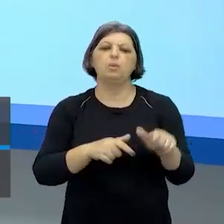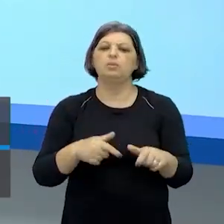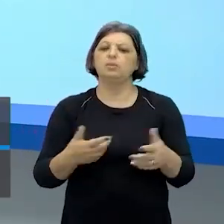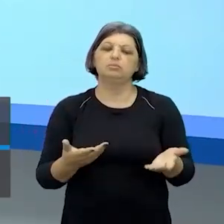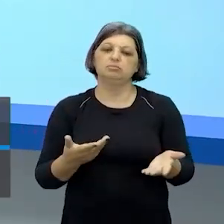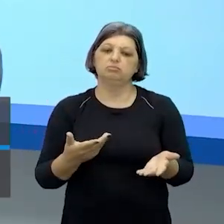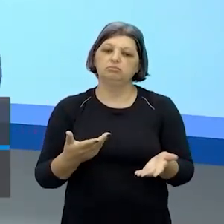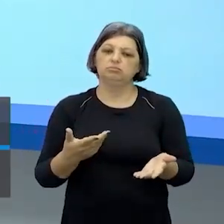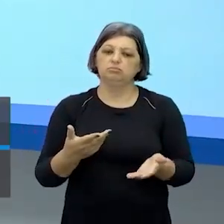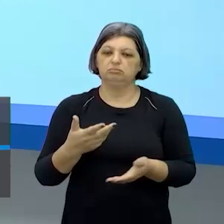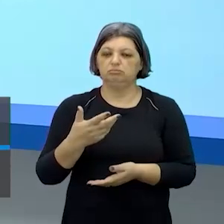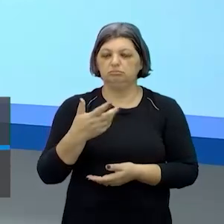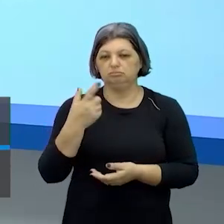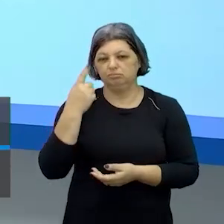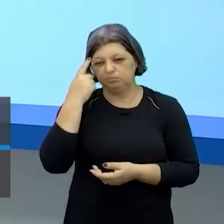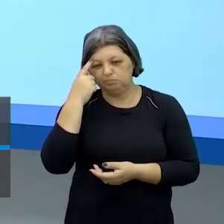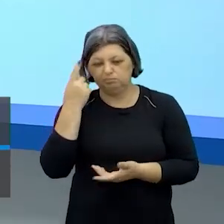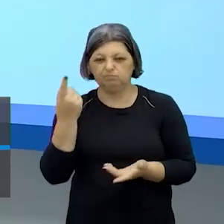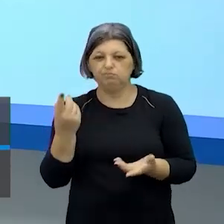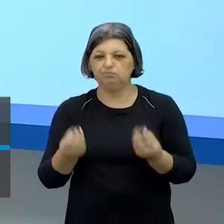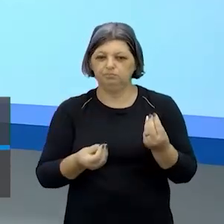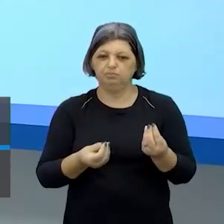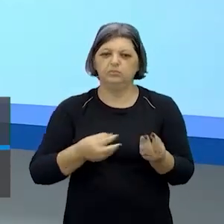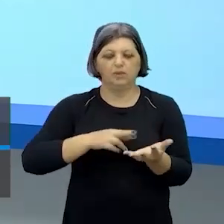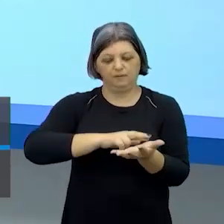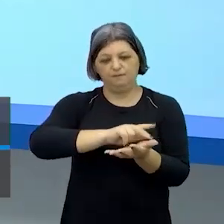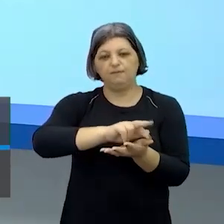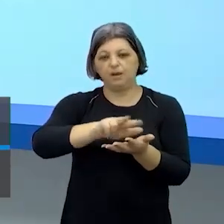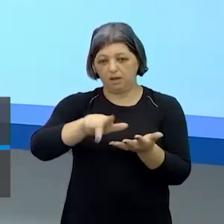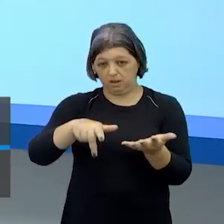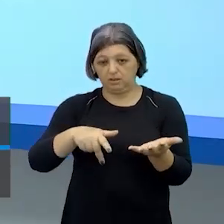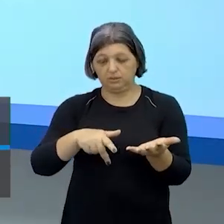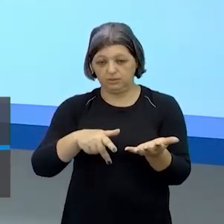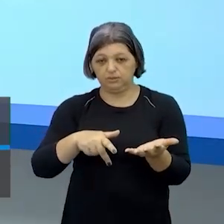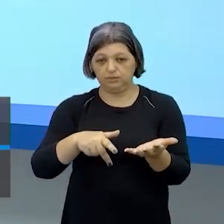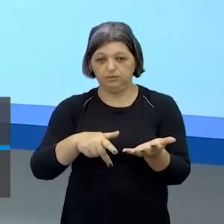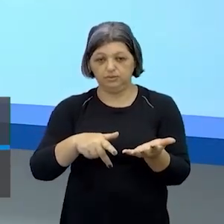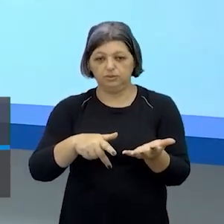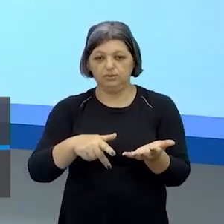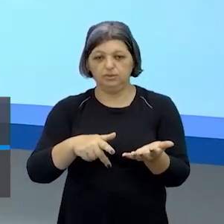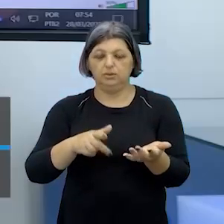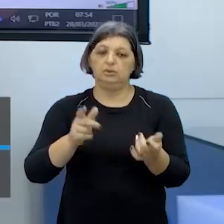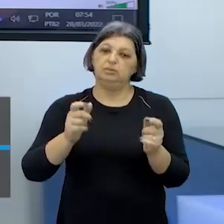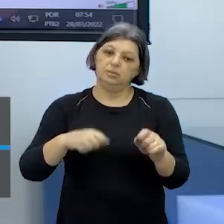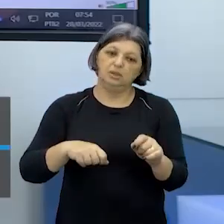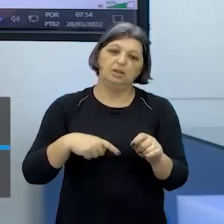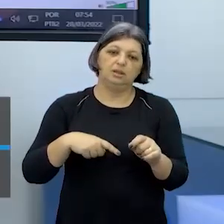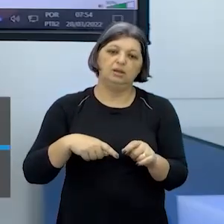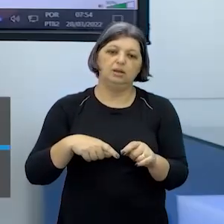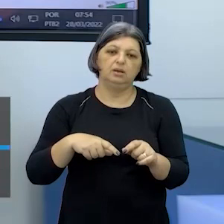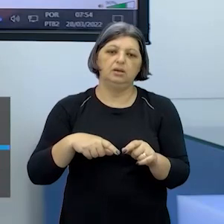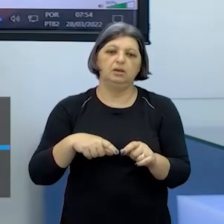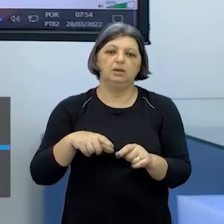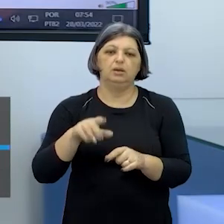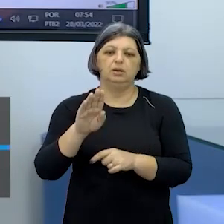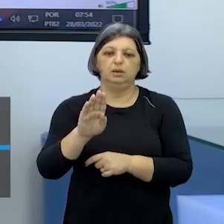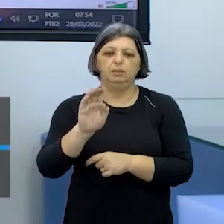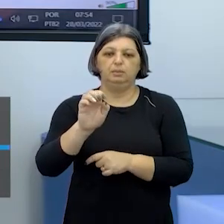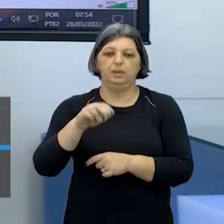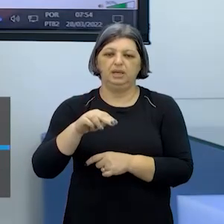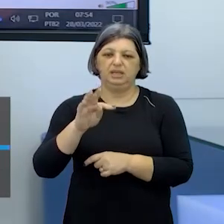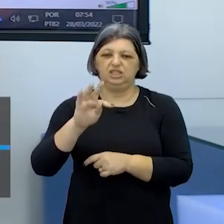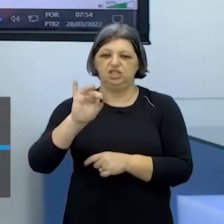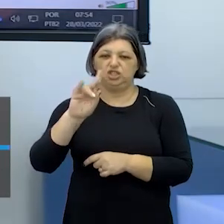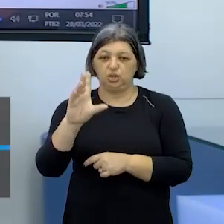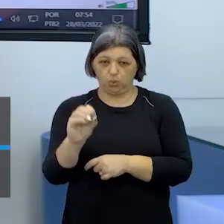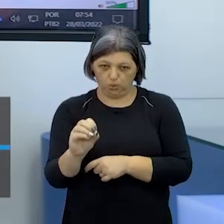você sugere para eles pode sugerir vários se quiser que você acha que tem o bentinho mesmo do dom casmo que é um cara